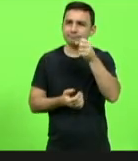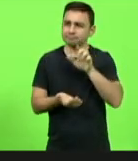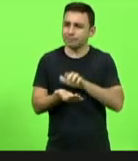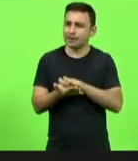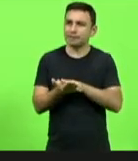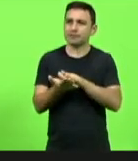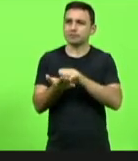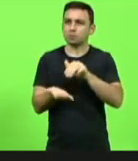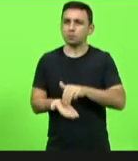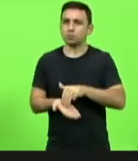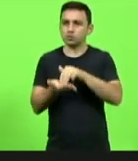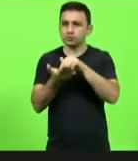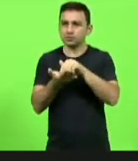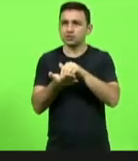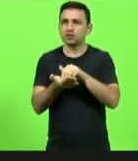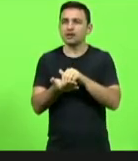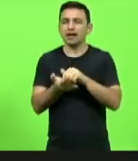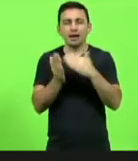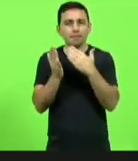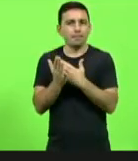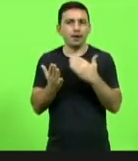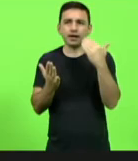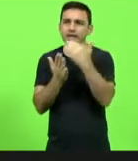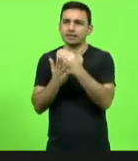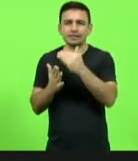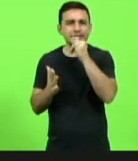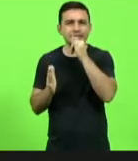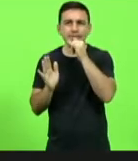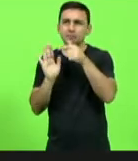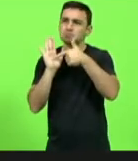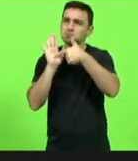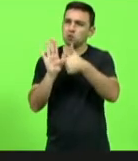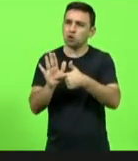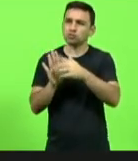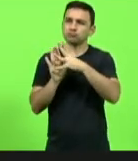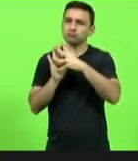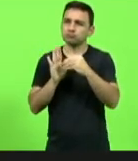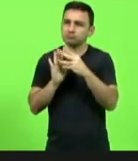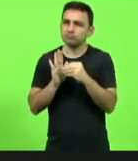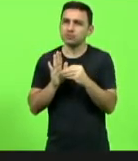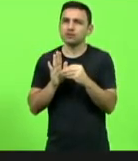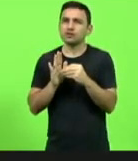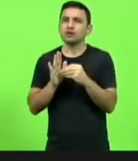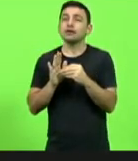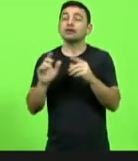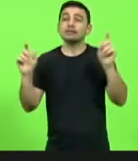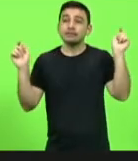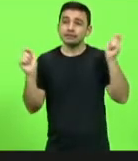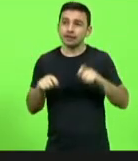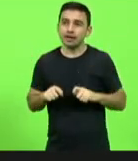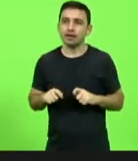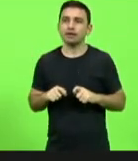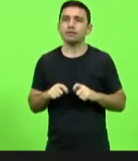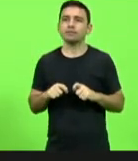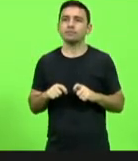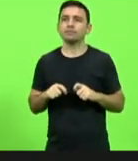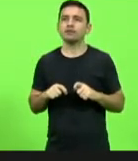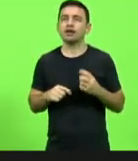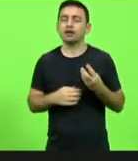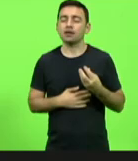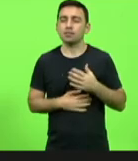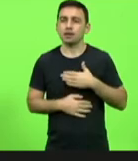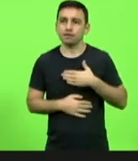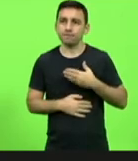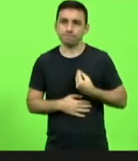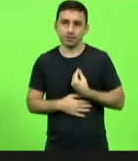moção que bom mais exemplos como esse isso nos motiva nos alegra e mostra que é possível e isso me fez viver até muito da minha vida